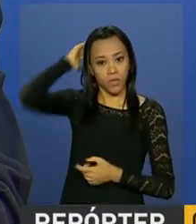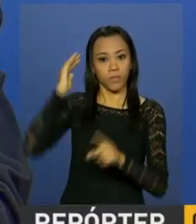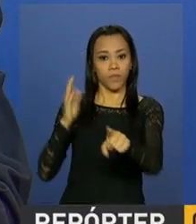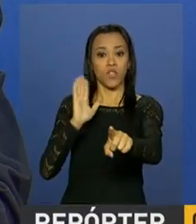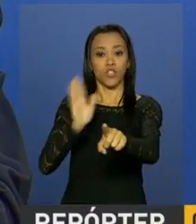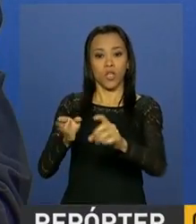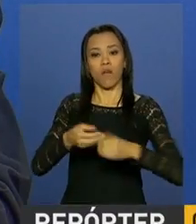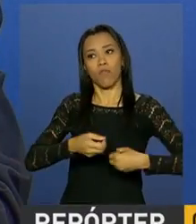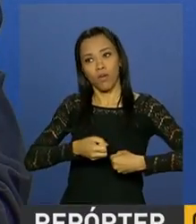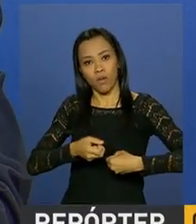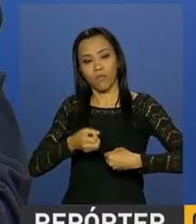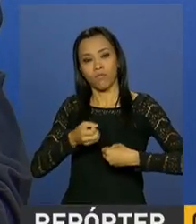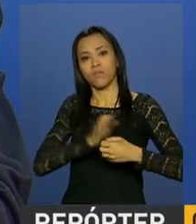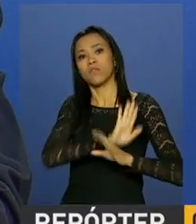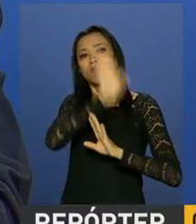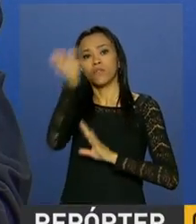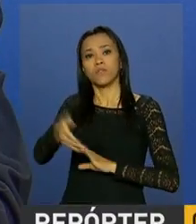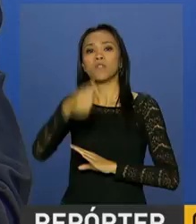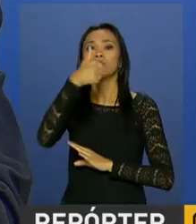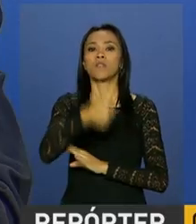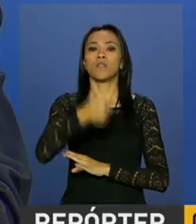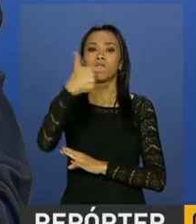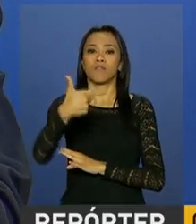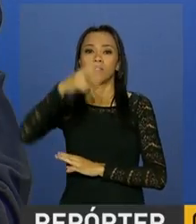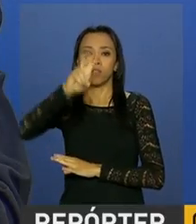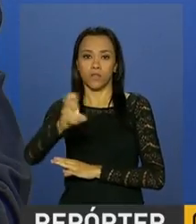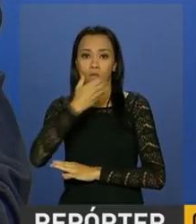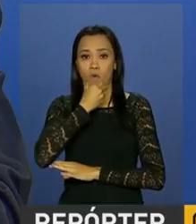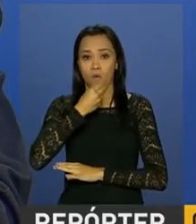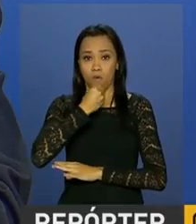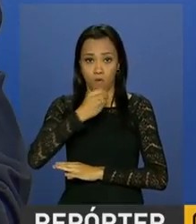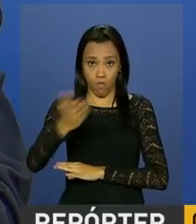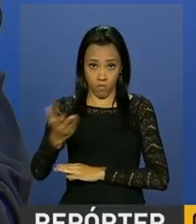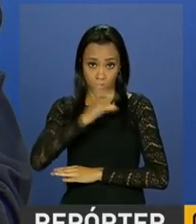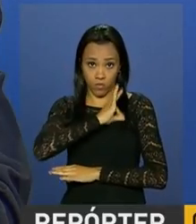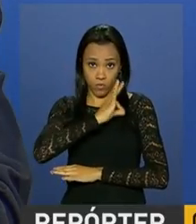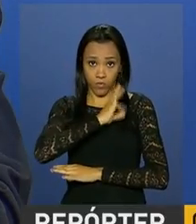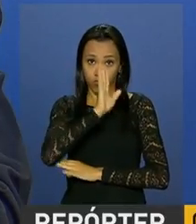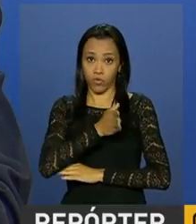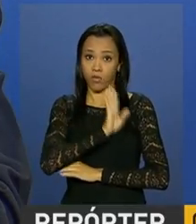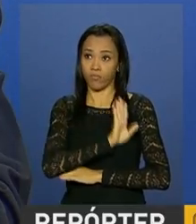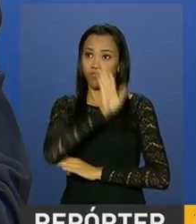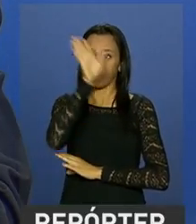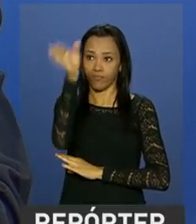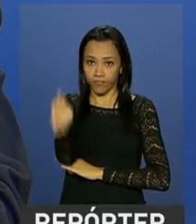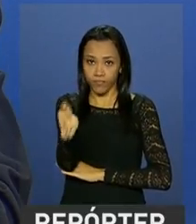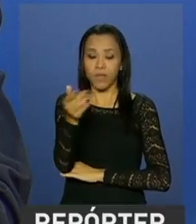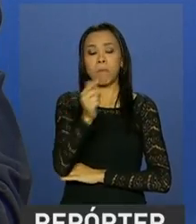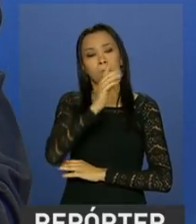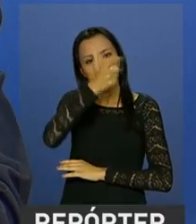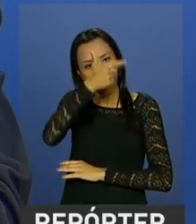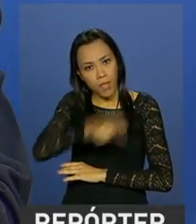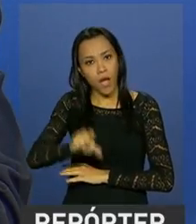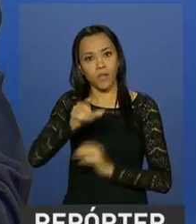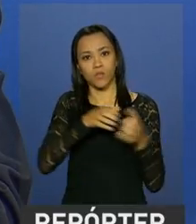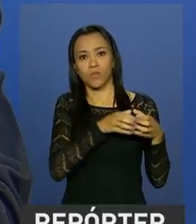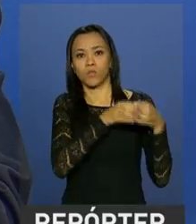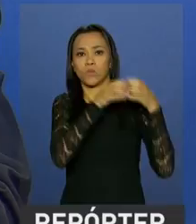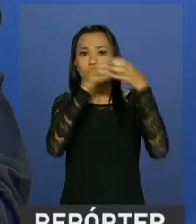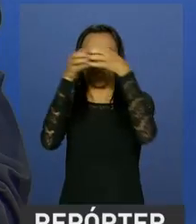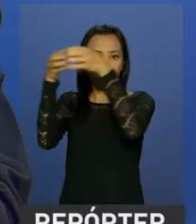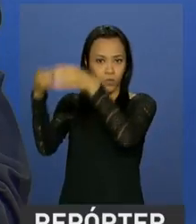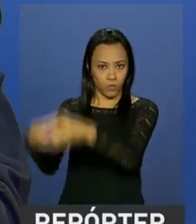integrantes e iremos reforçar essa participação através